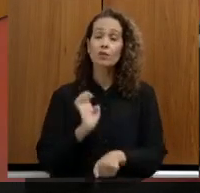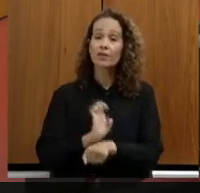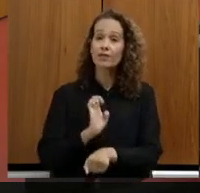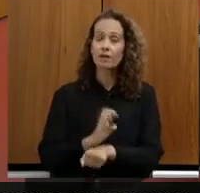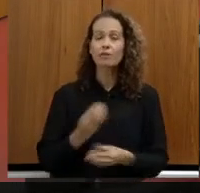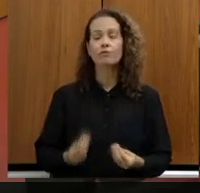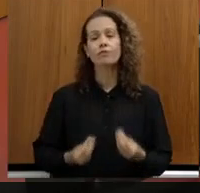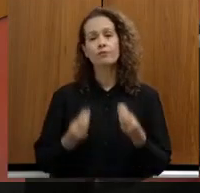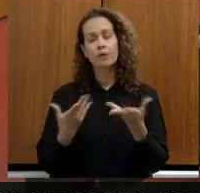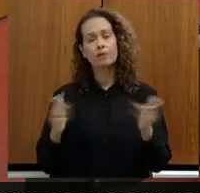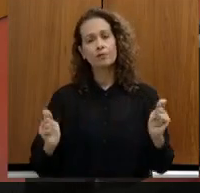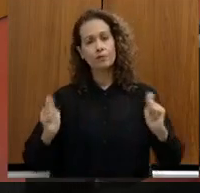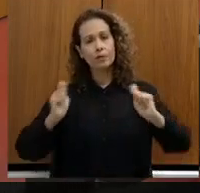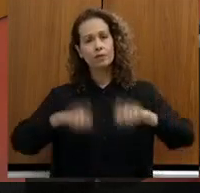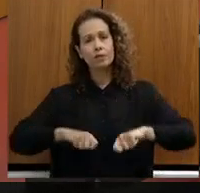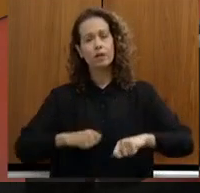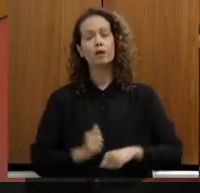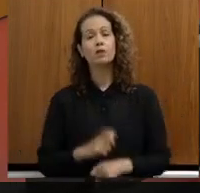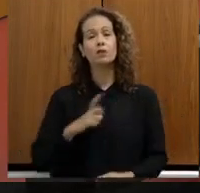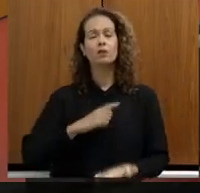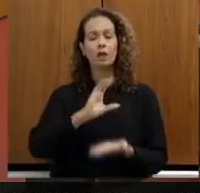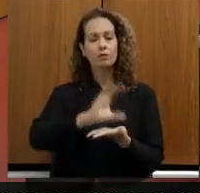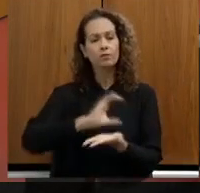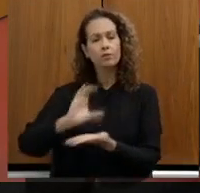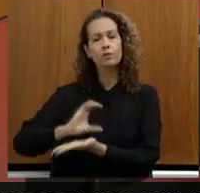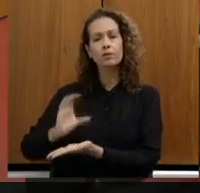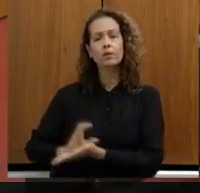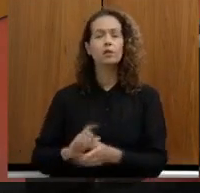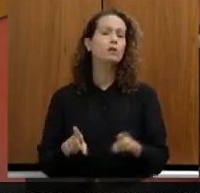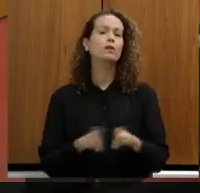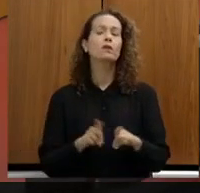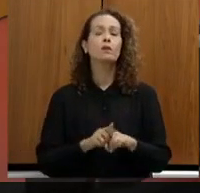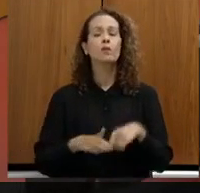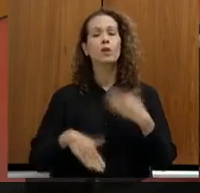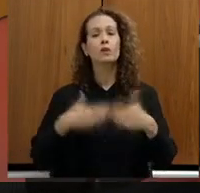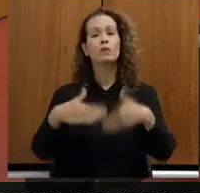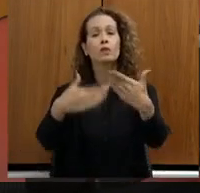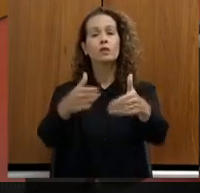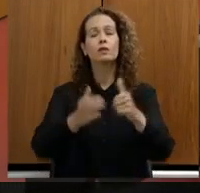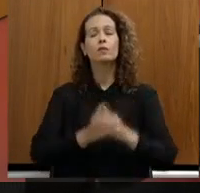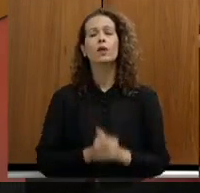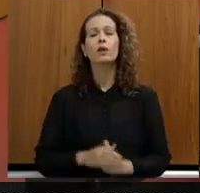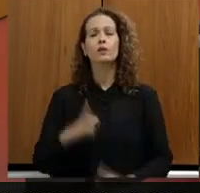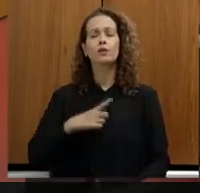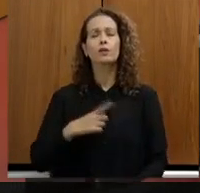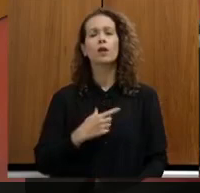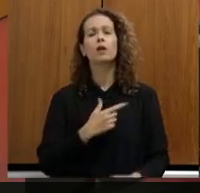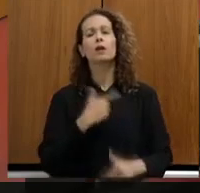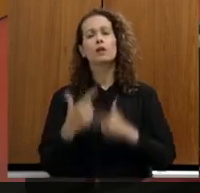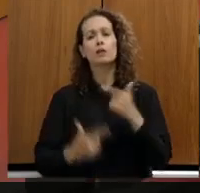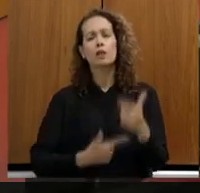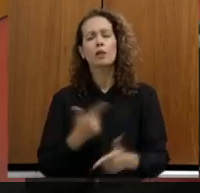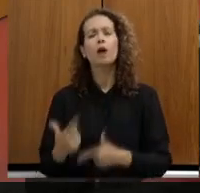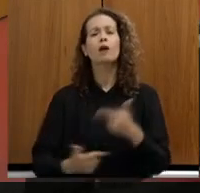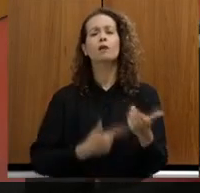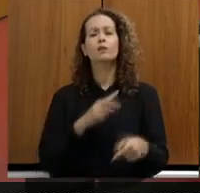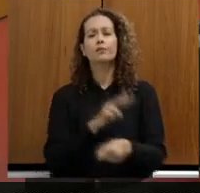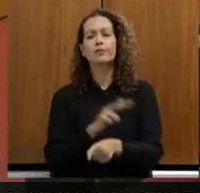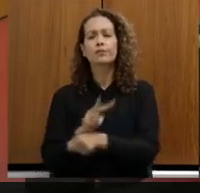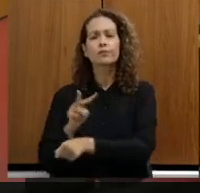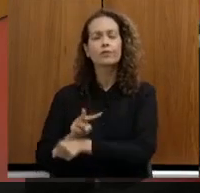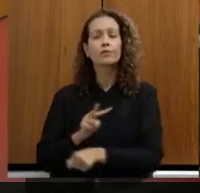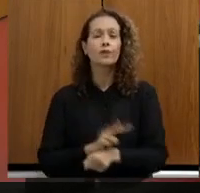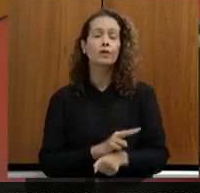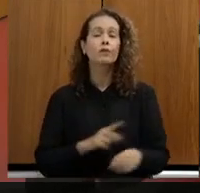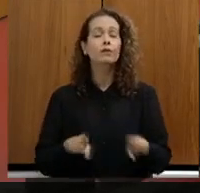para que haja arrecadação, para que haja um crescimento na arrecadação, geração de emprego e também a preservação ambiental. Então eu